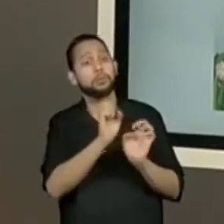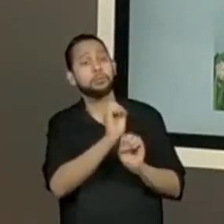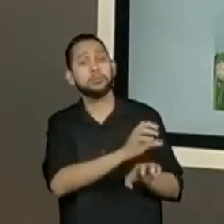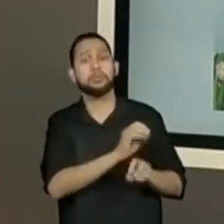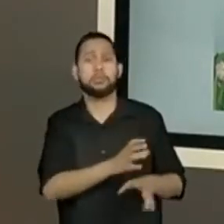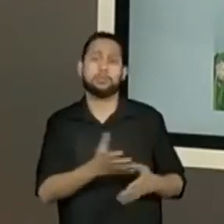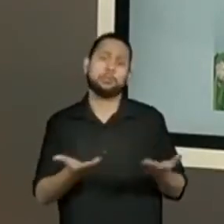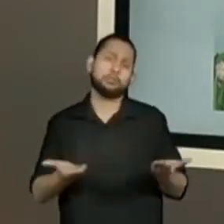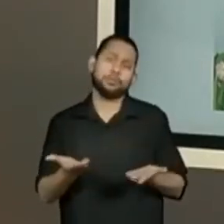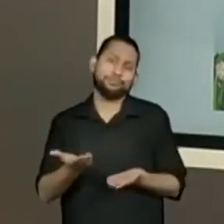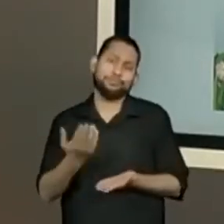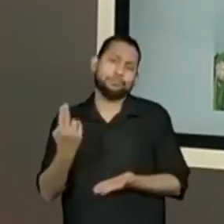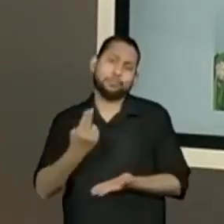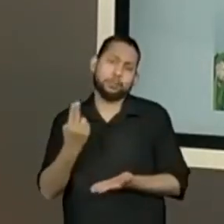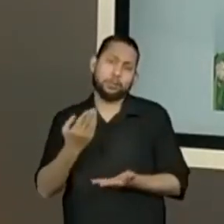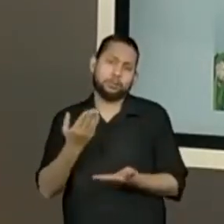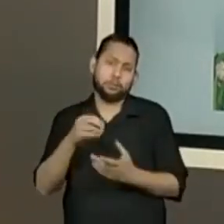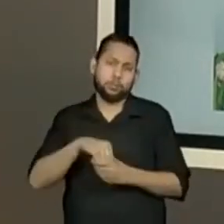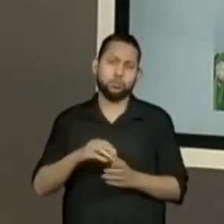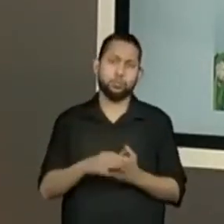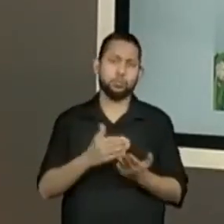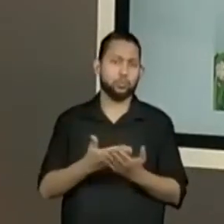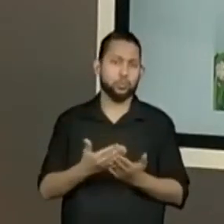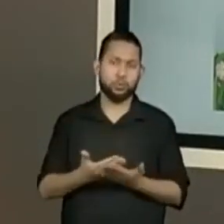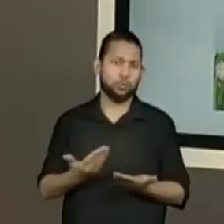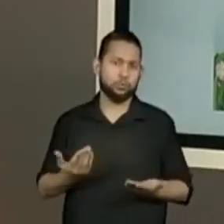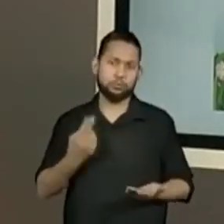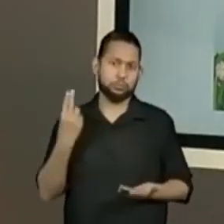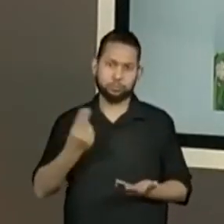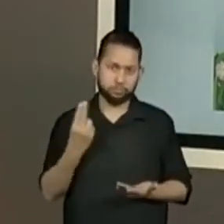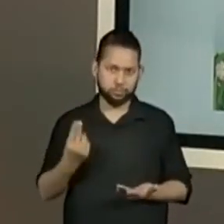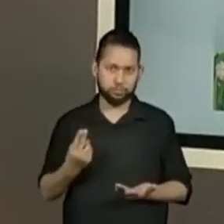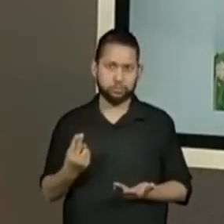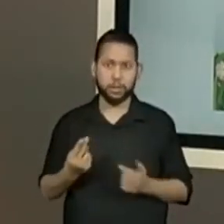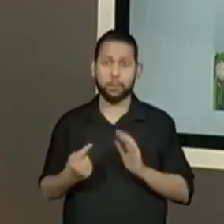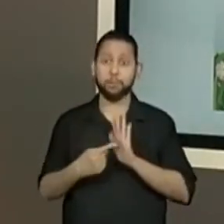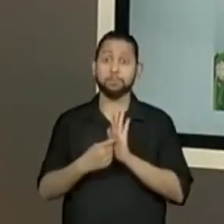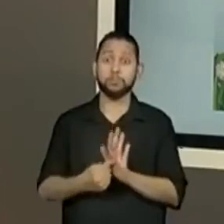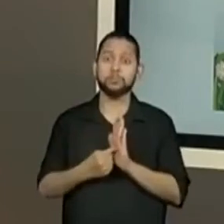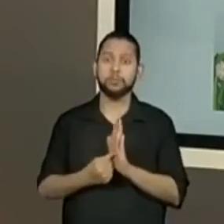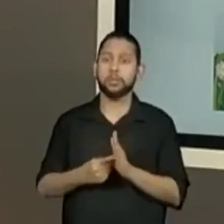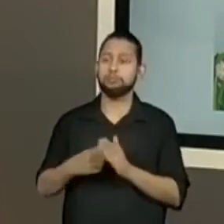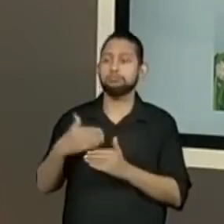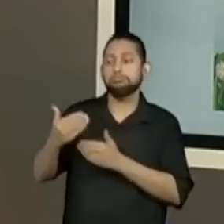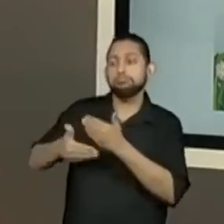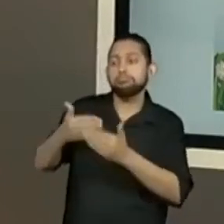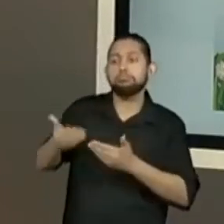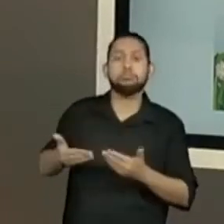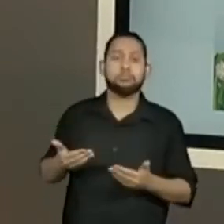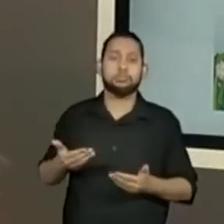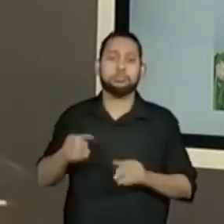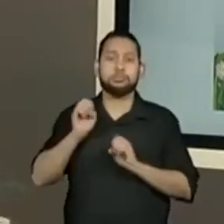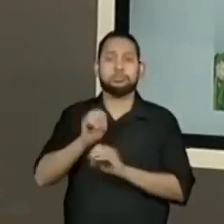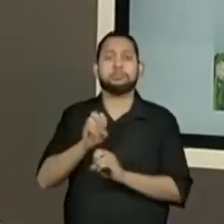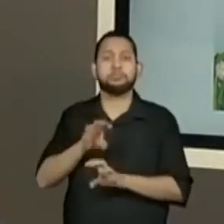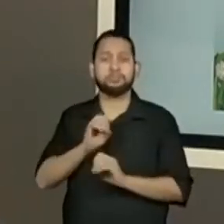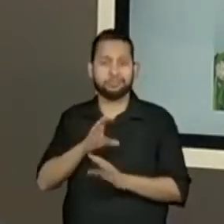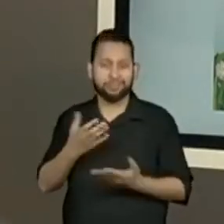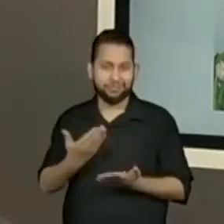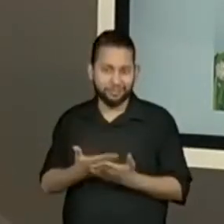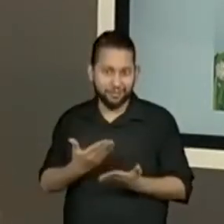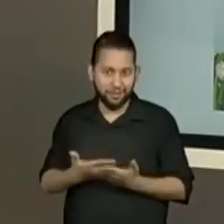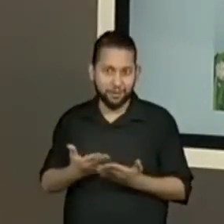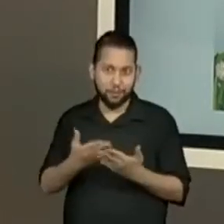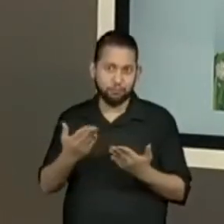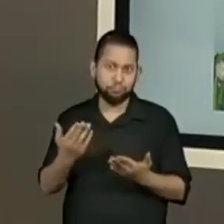gente não consegue. A gente não está na escola. A gente não vai conseguir trabalhar essa sequência lá na sala de aula e depois ensinar para os amigos da outra